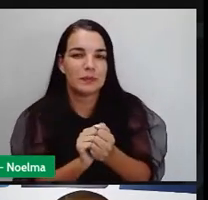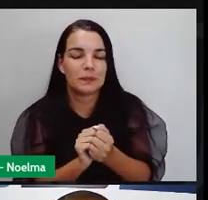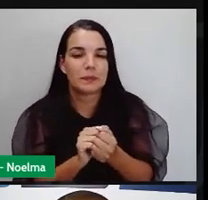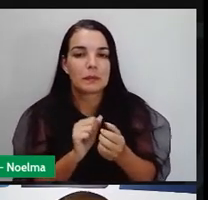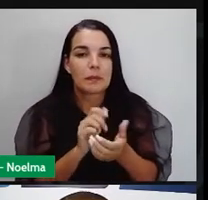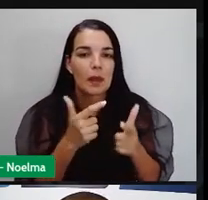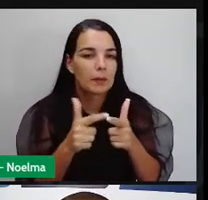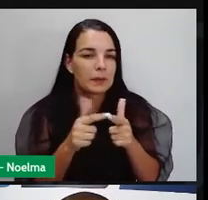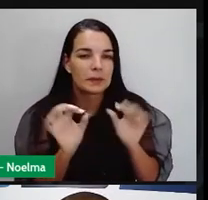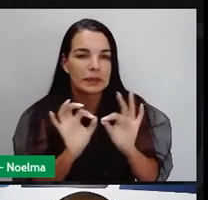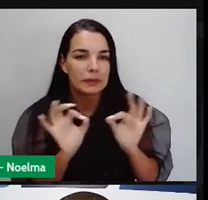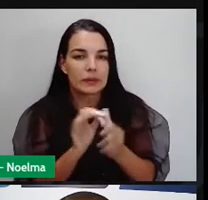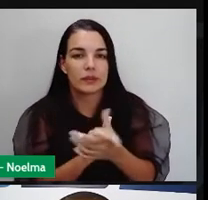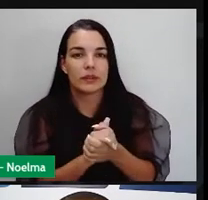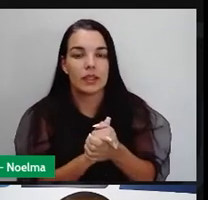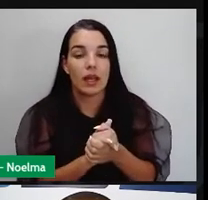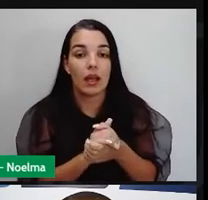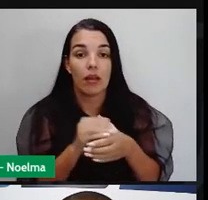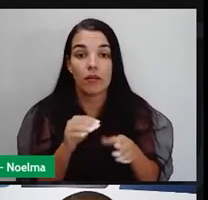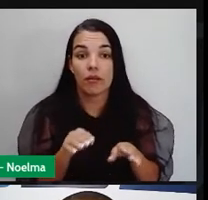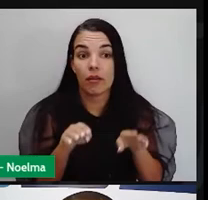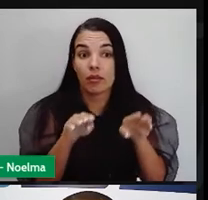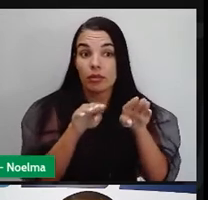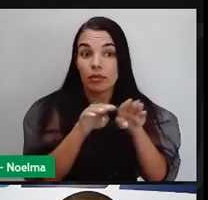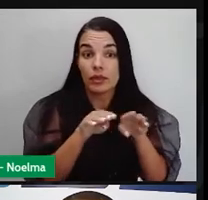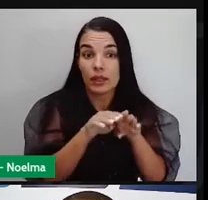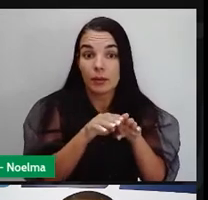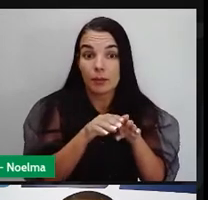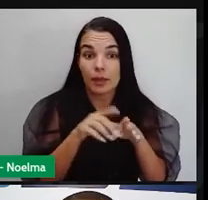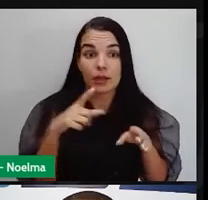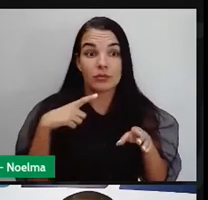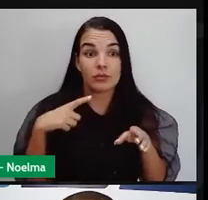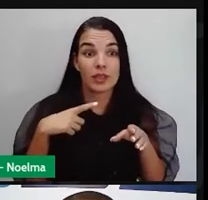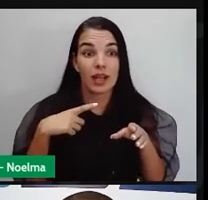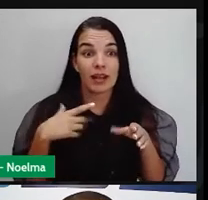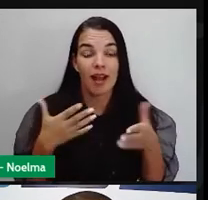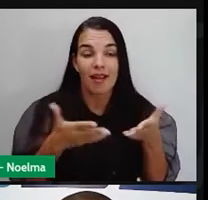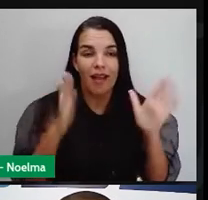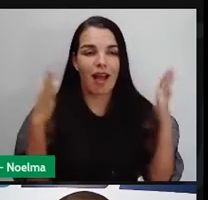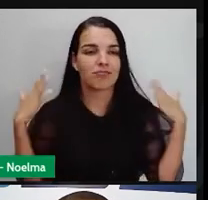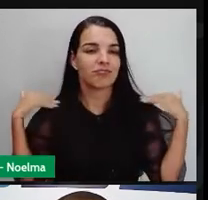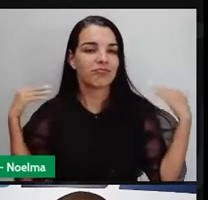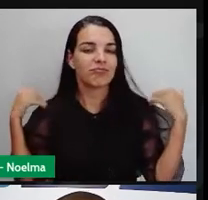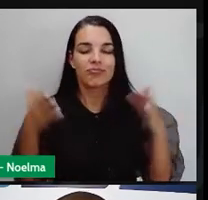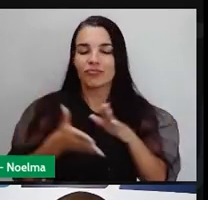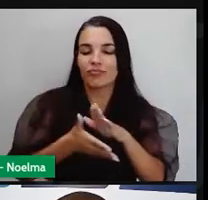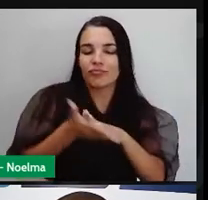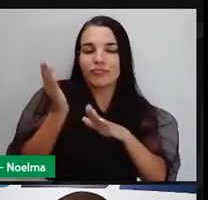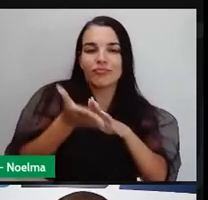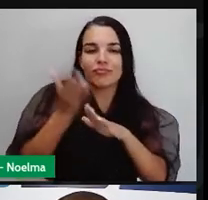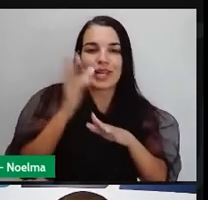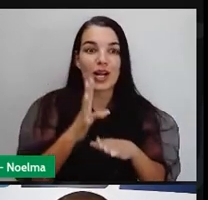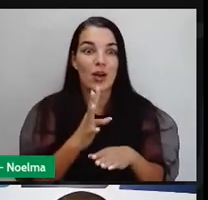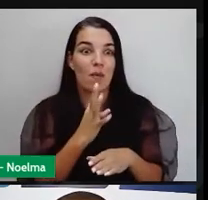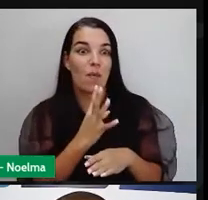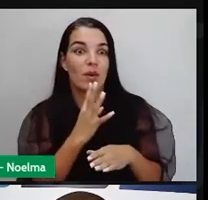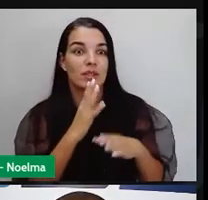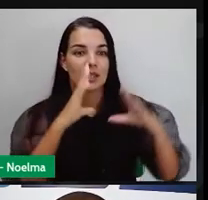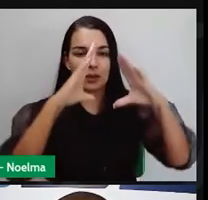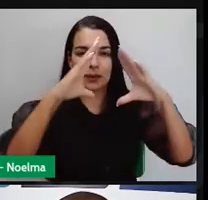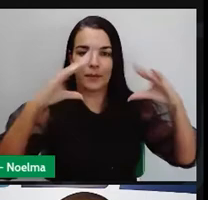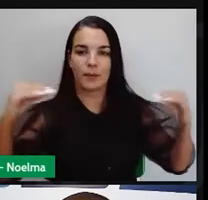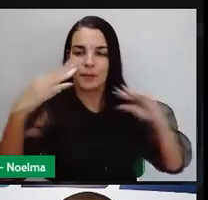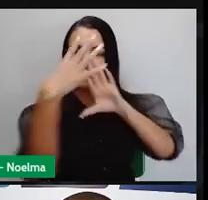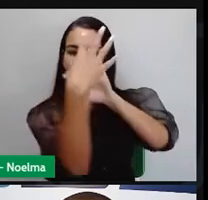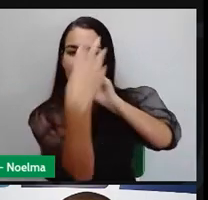ninguém, não. E aquele roteiro turístico que todo mundo quer fazer, né? De conhecer as pirâmides do Egito.